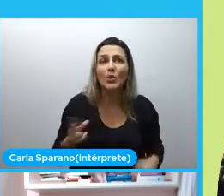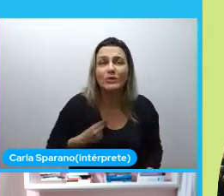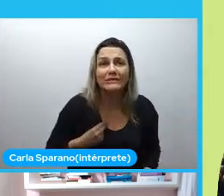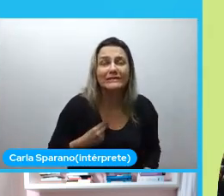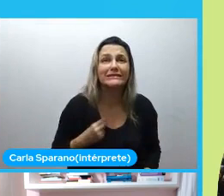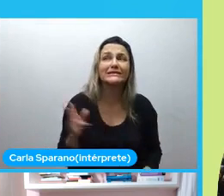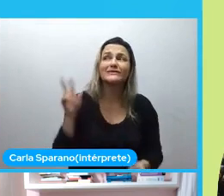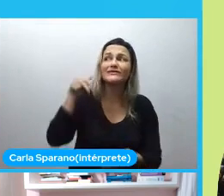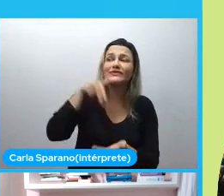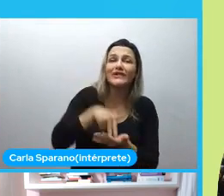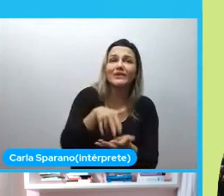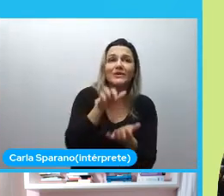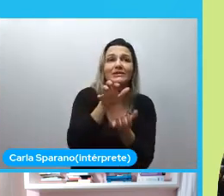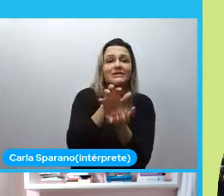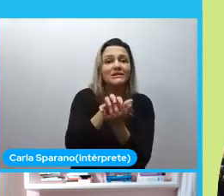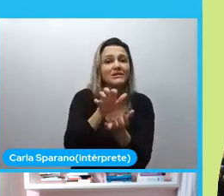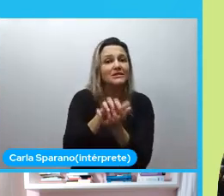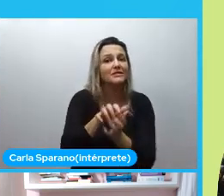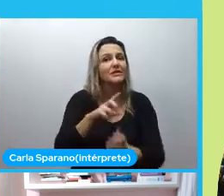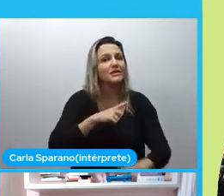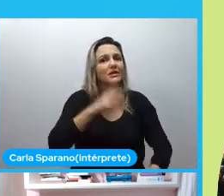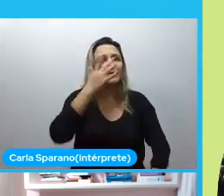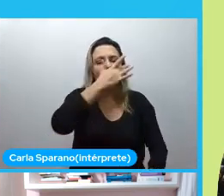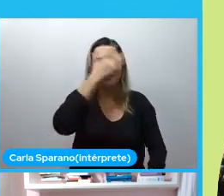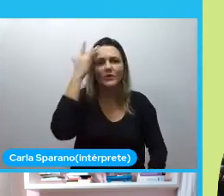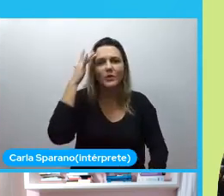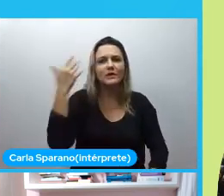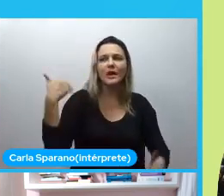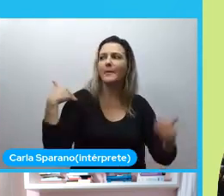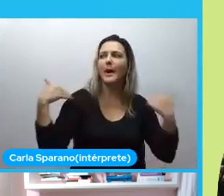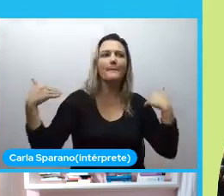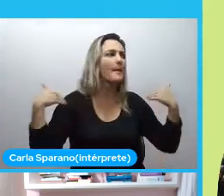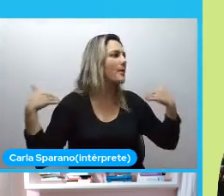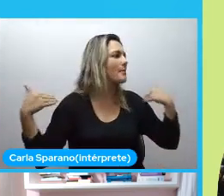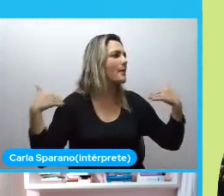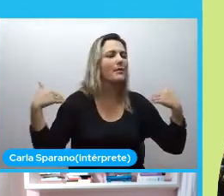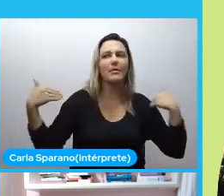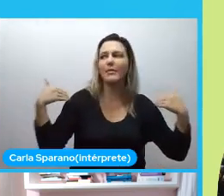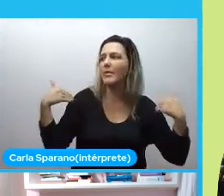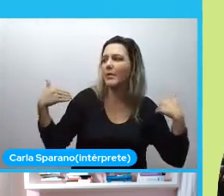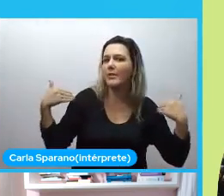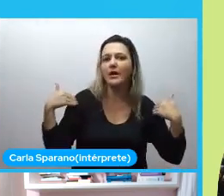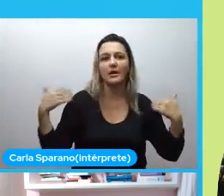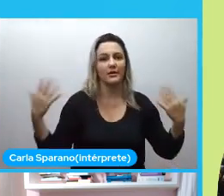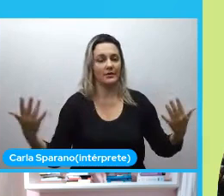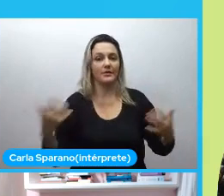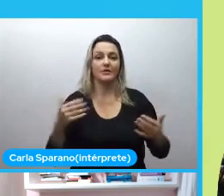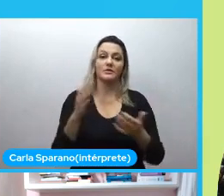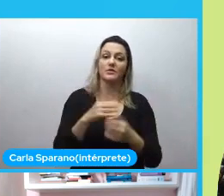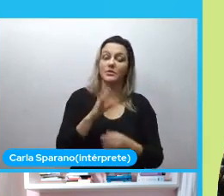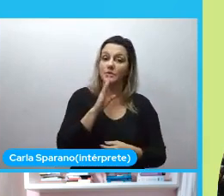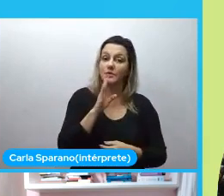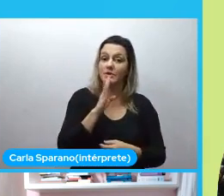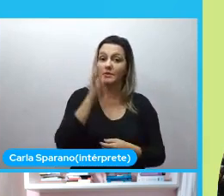Tem pessoas querendo falar com a gente. E foi nesse momento que a gente conheceu pessoas